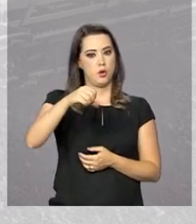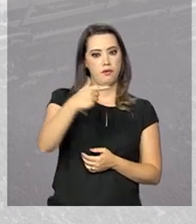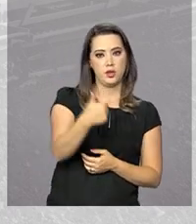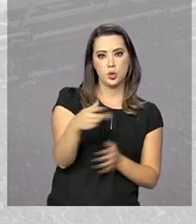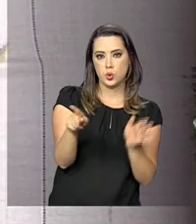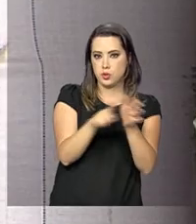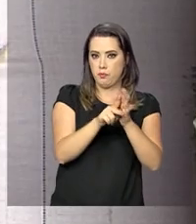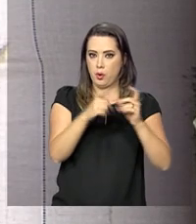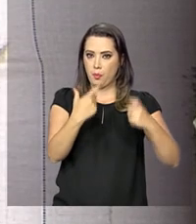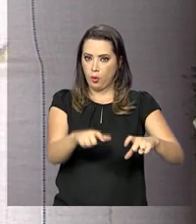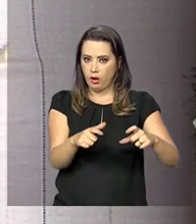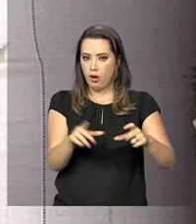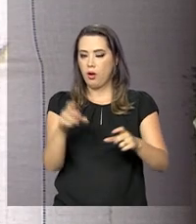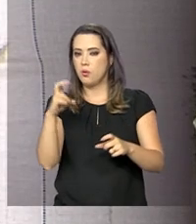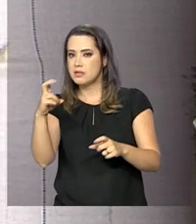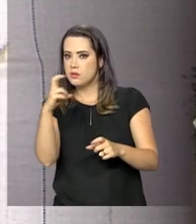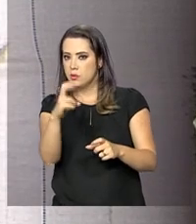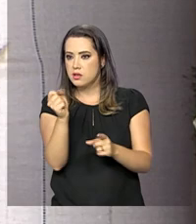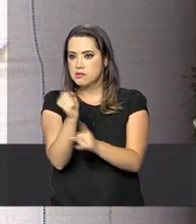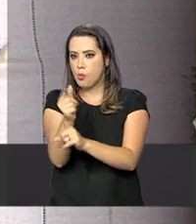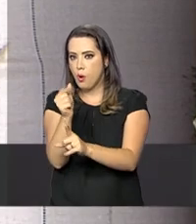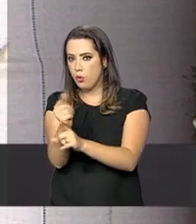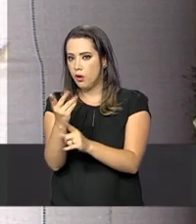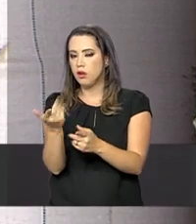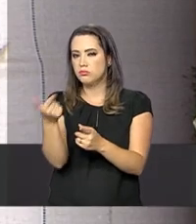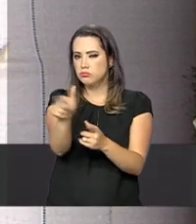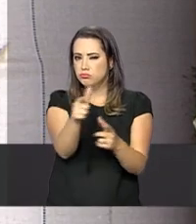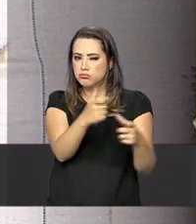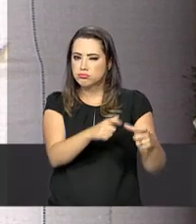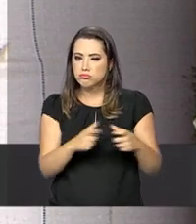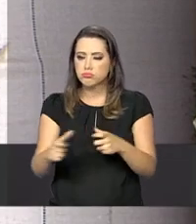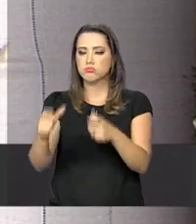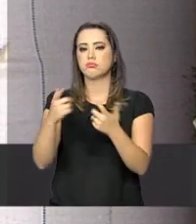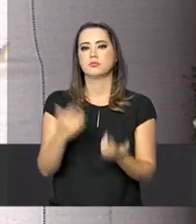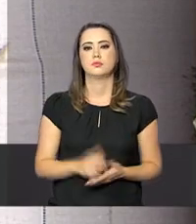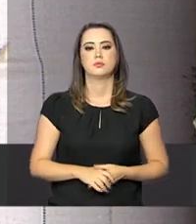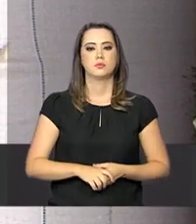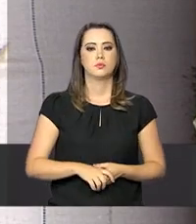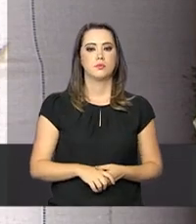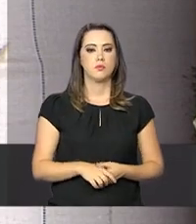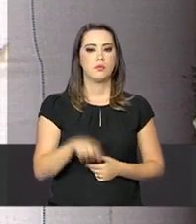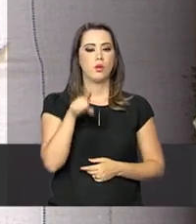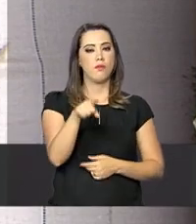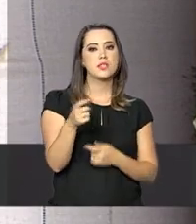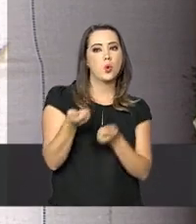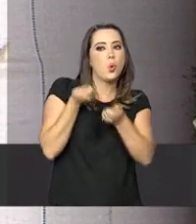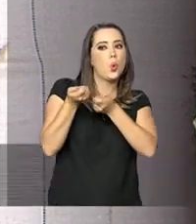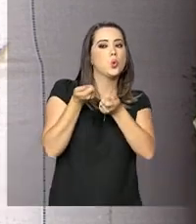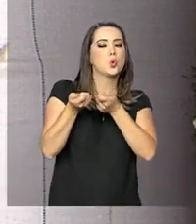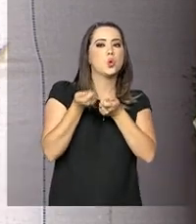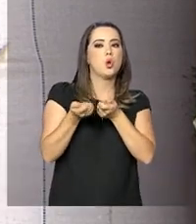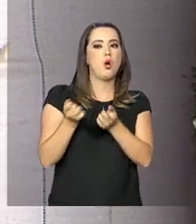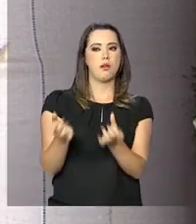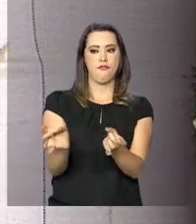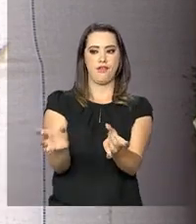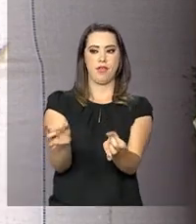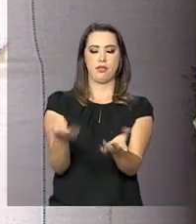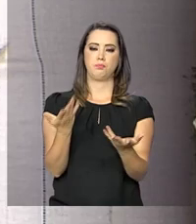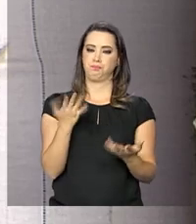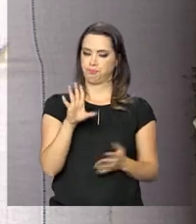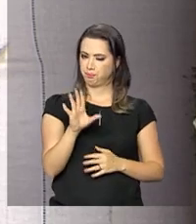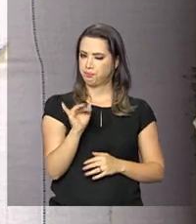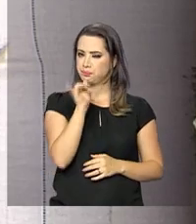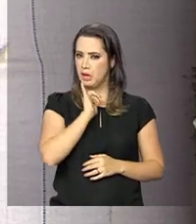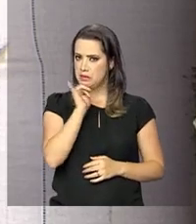os estados. Os alimentos armazenados pela Conab são utilizados na regulação do mercado. Quando os preços estão